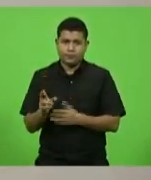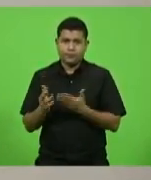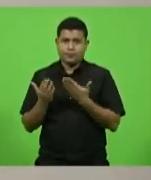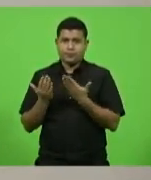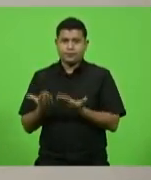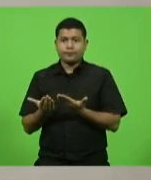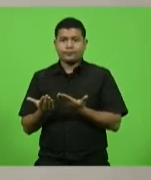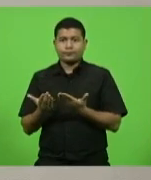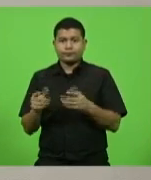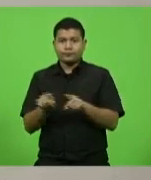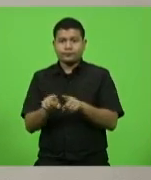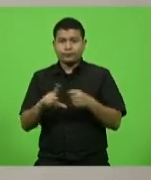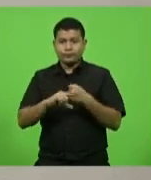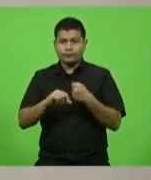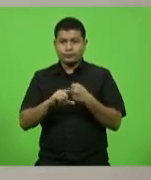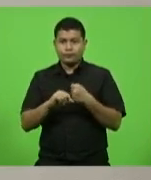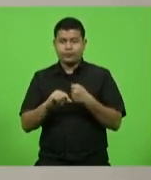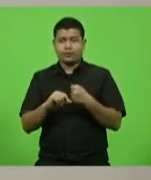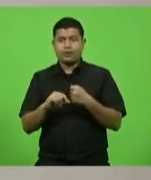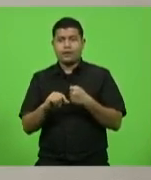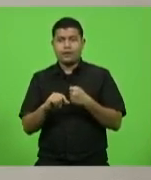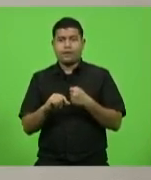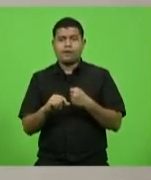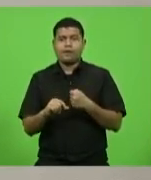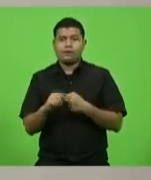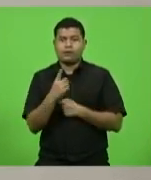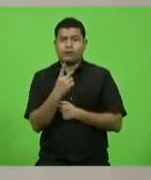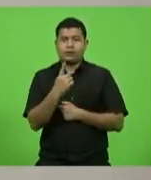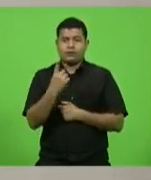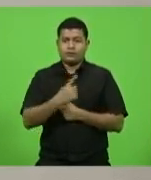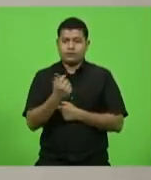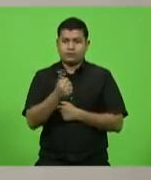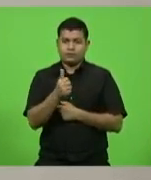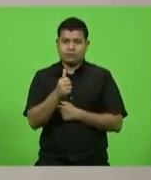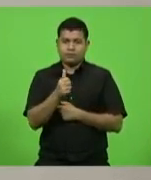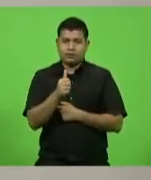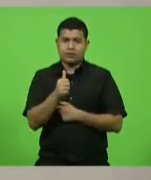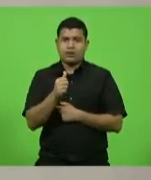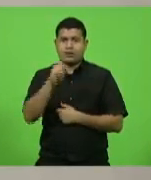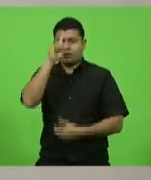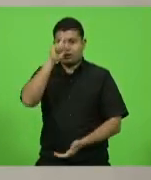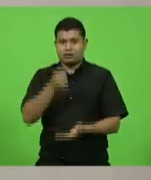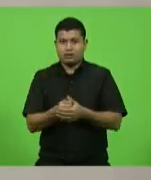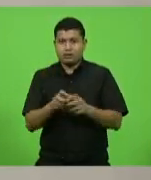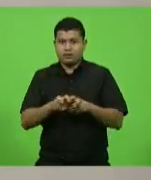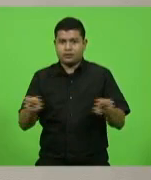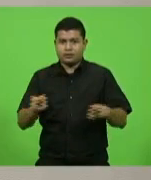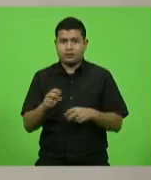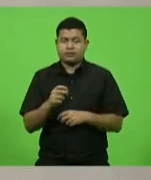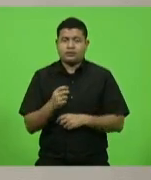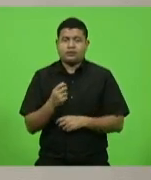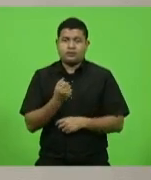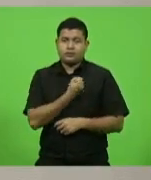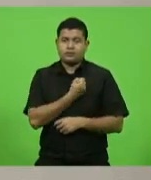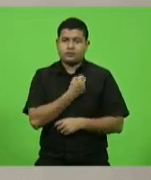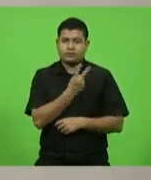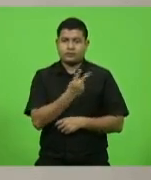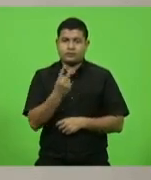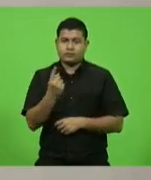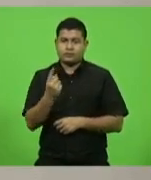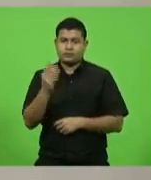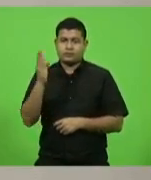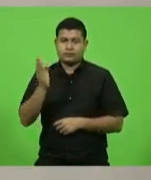artigo 11º do ato da mesa de número 221, de 24 de julho de